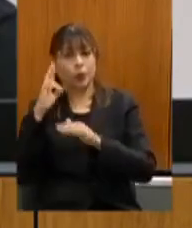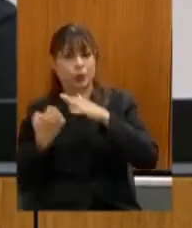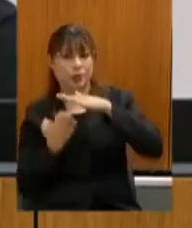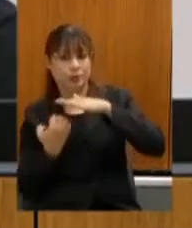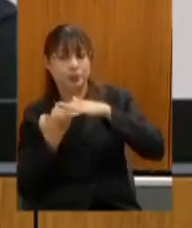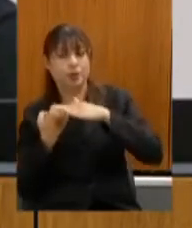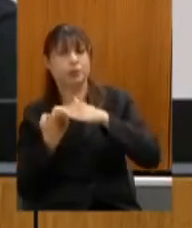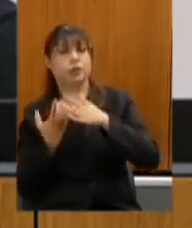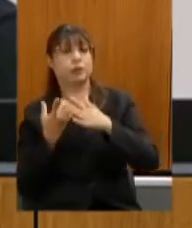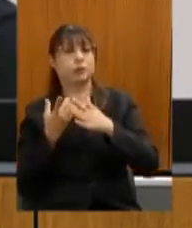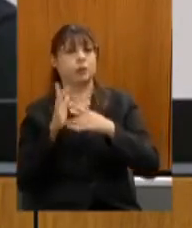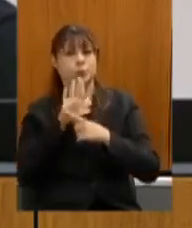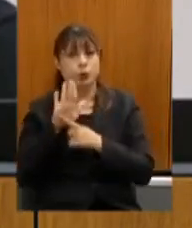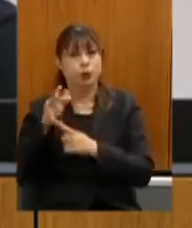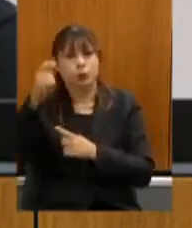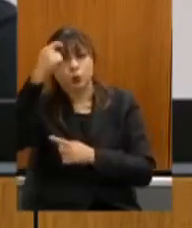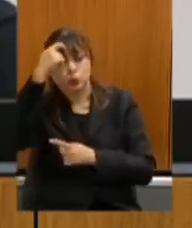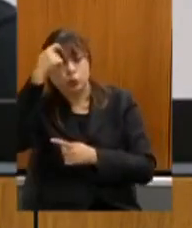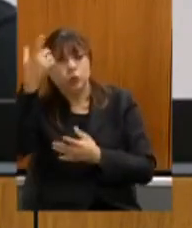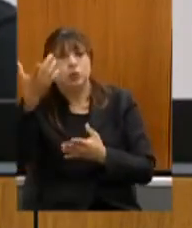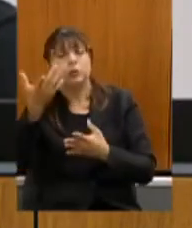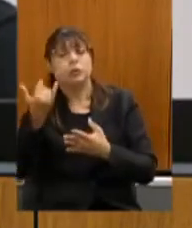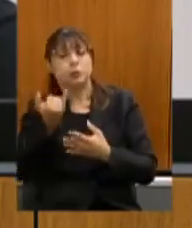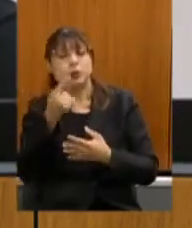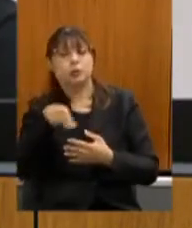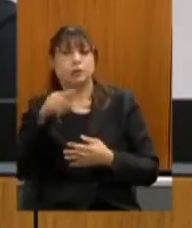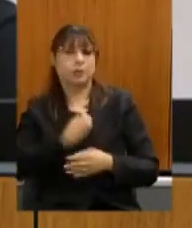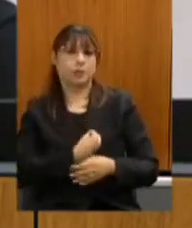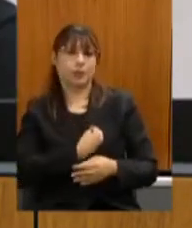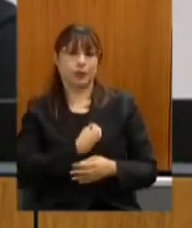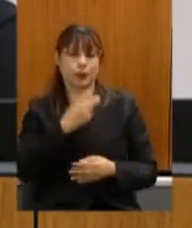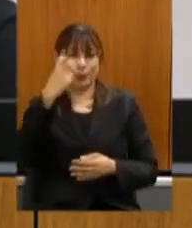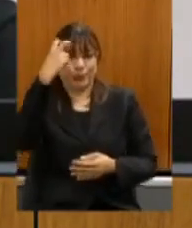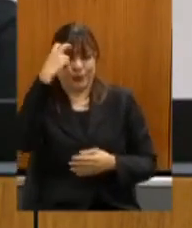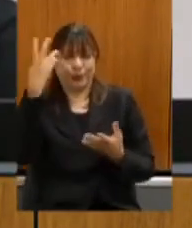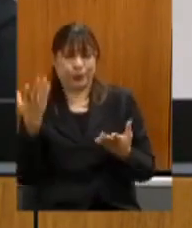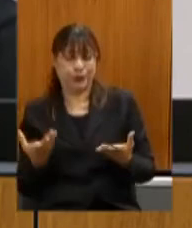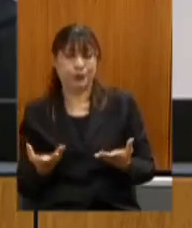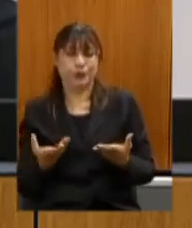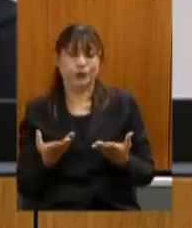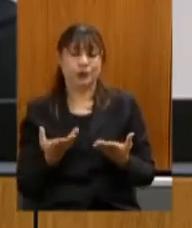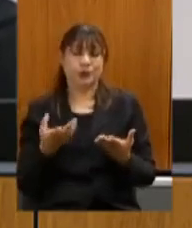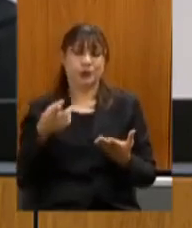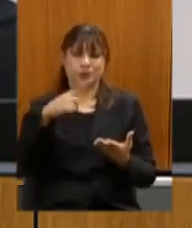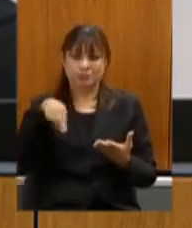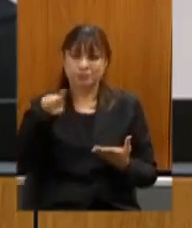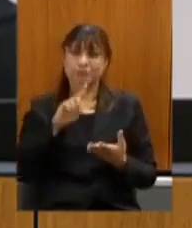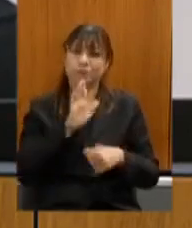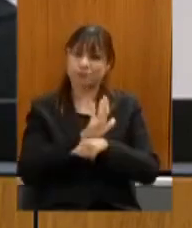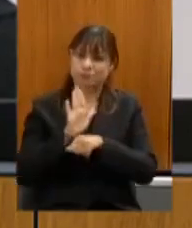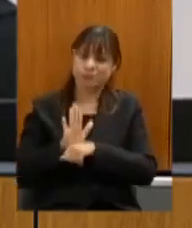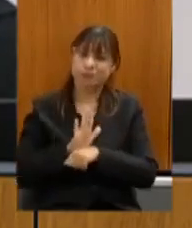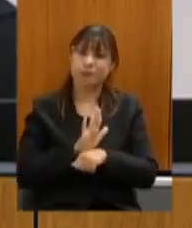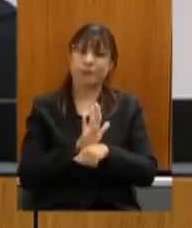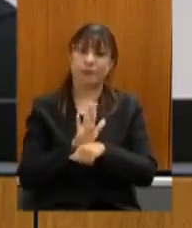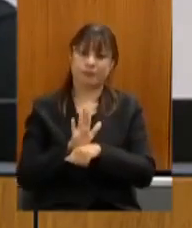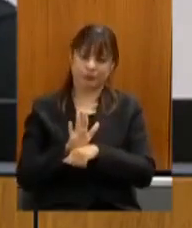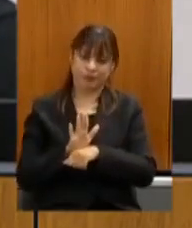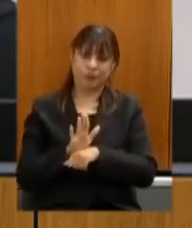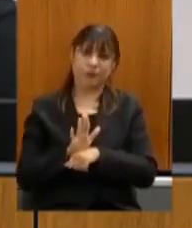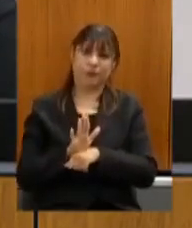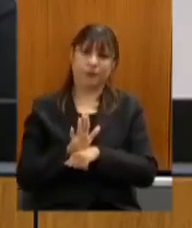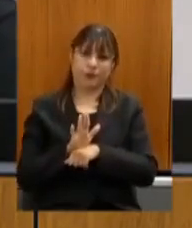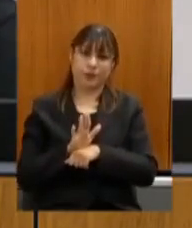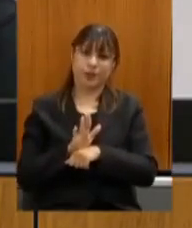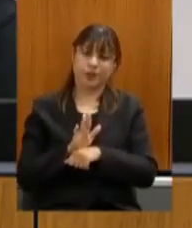conscientizando-os da importância da participação de poder serem contribuintes serem